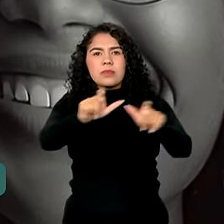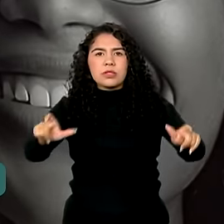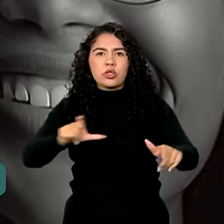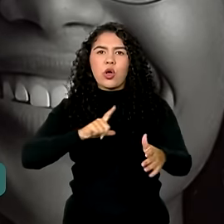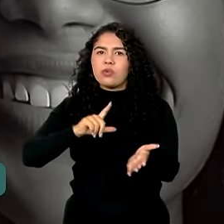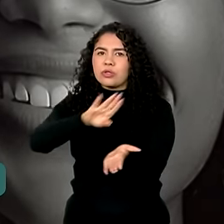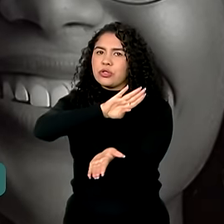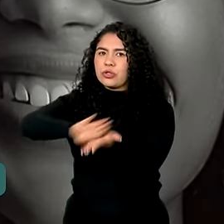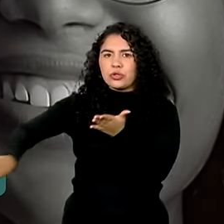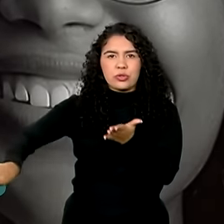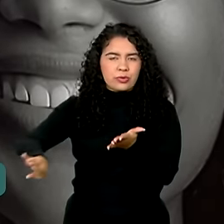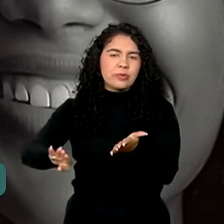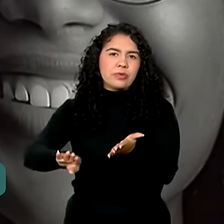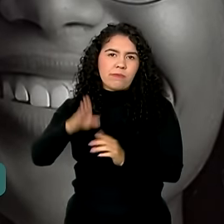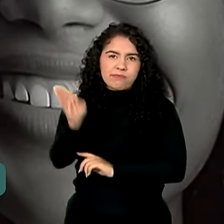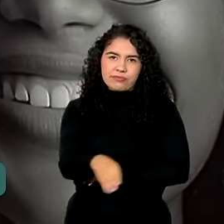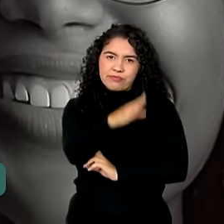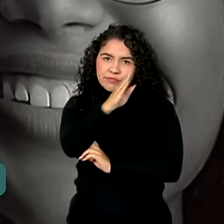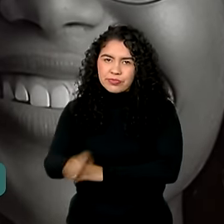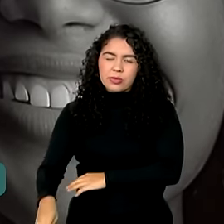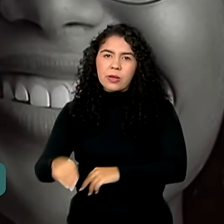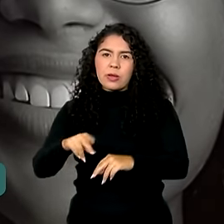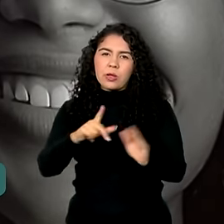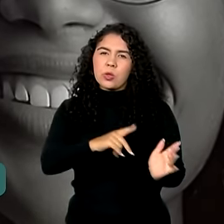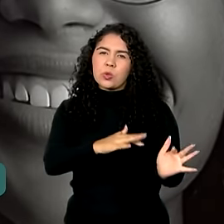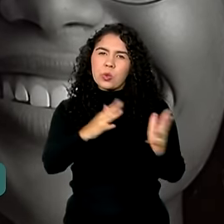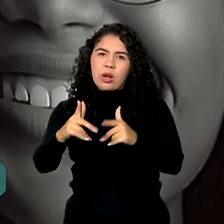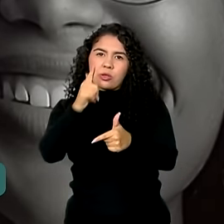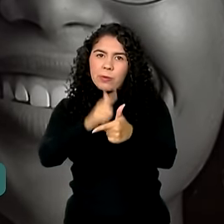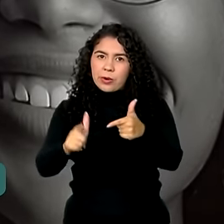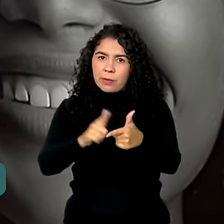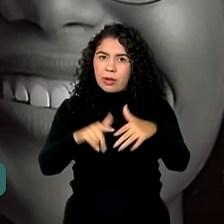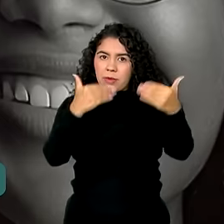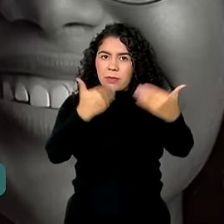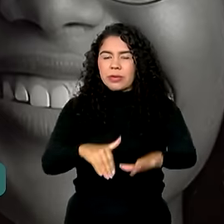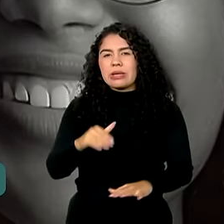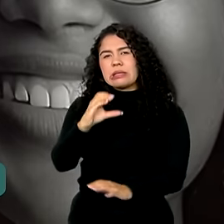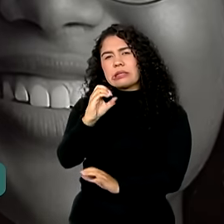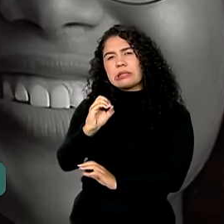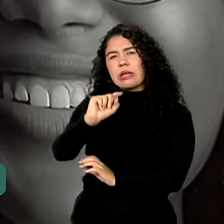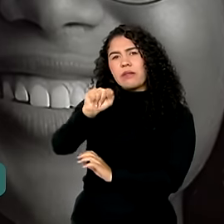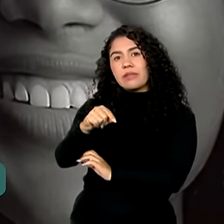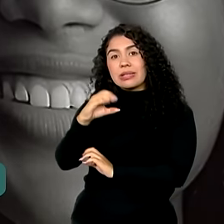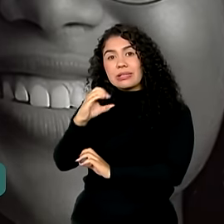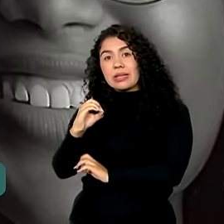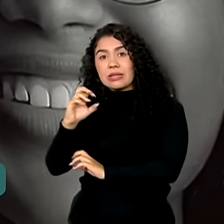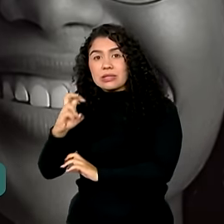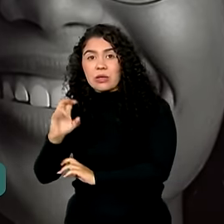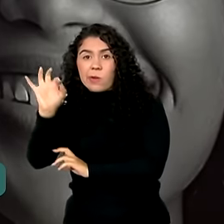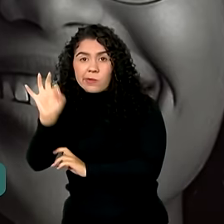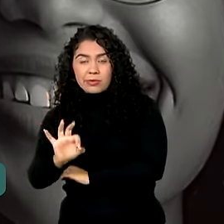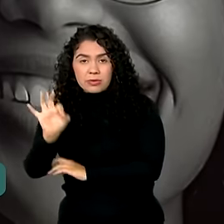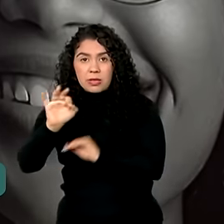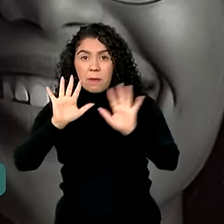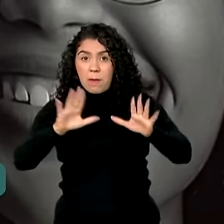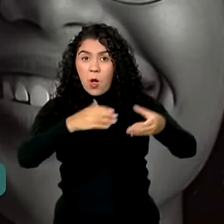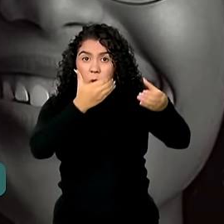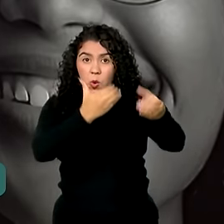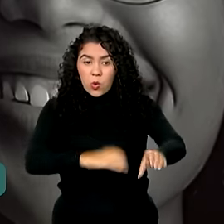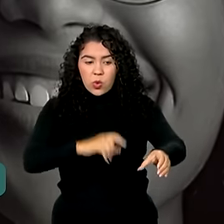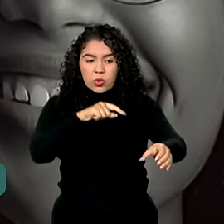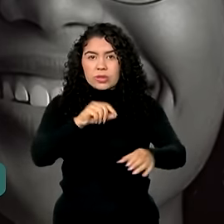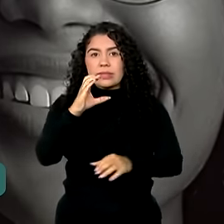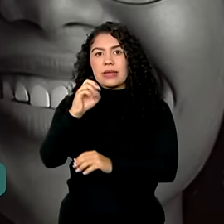problemas durante a prova, um percentual de 0,05%. O CNU só não